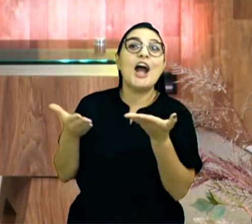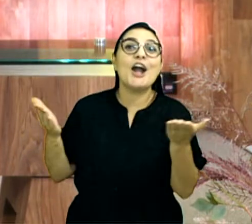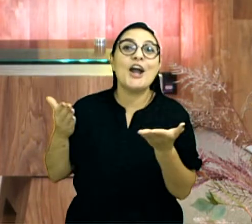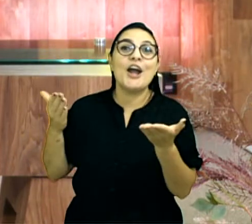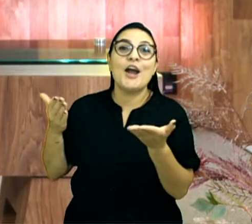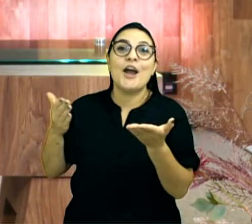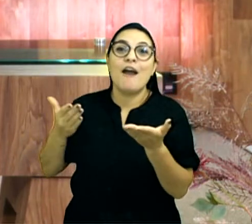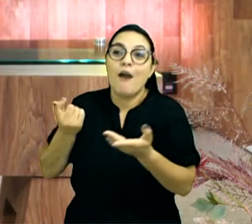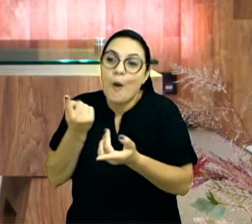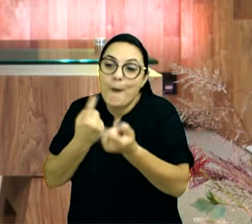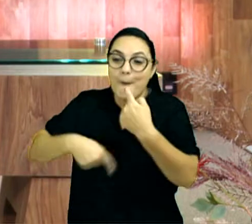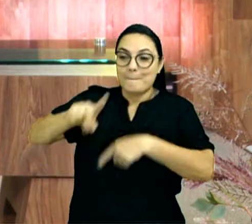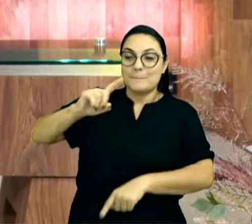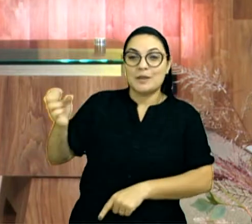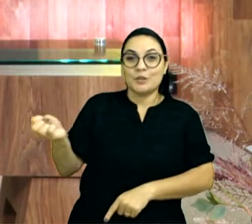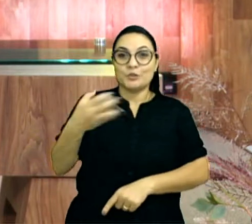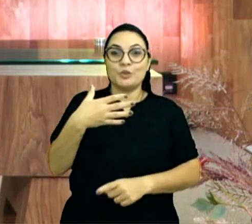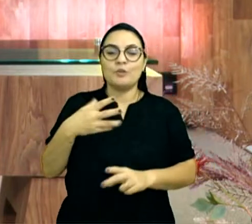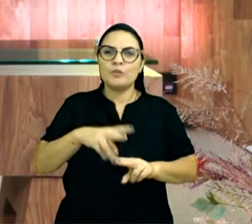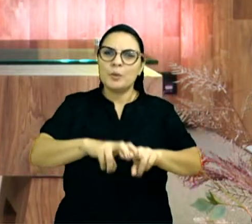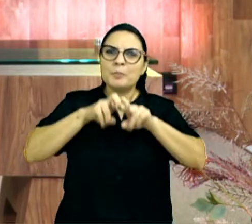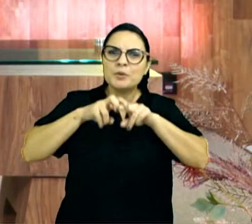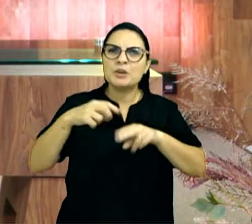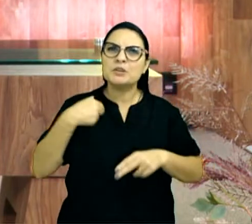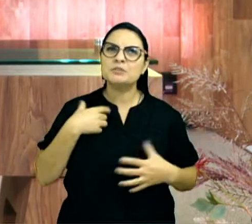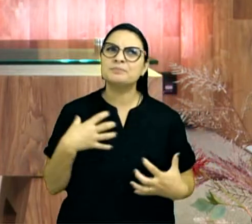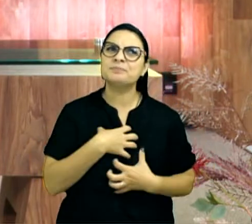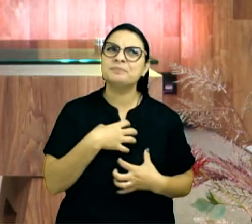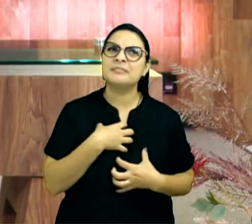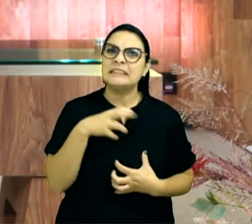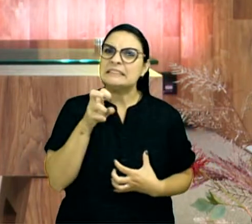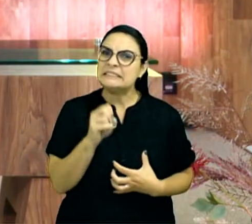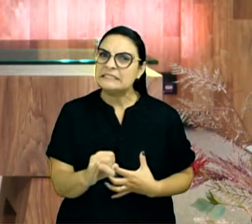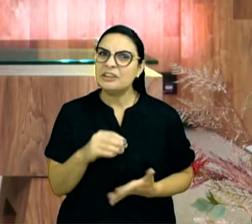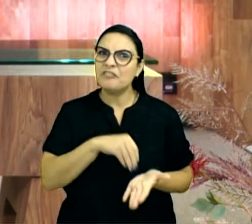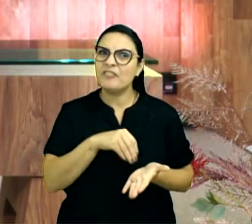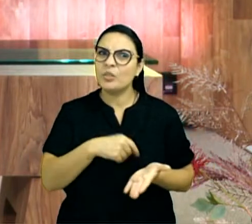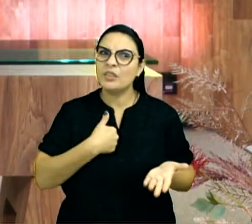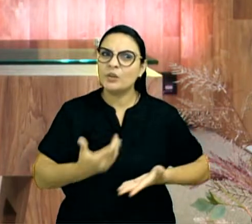me questionando, se eu não estou servindo, tem alguma coisa errada na minha vida.